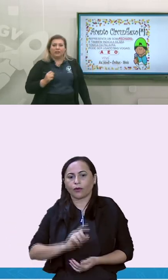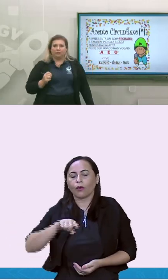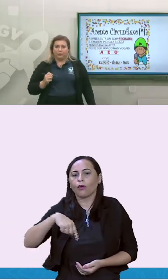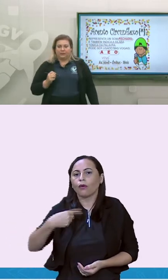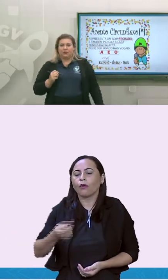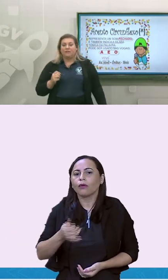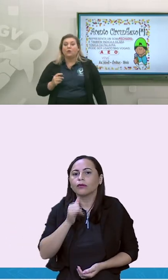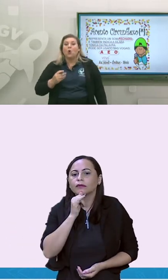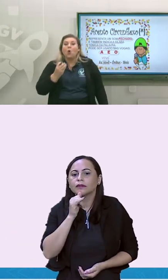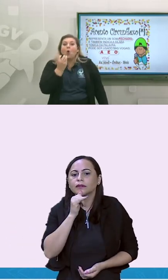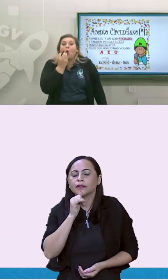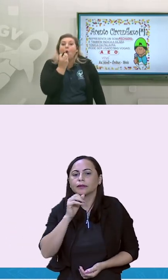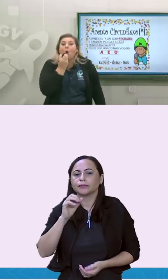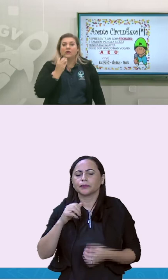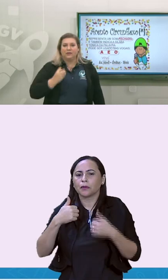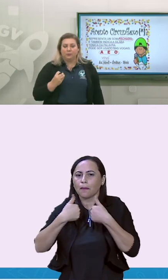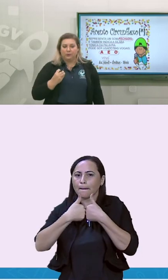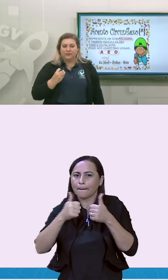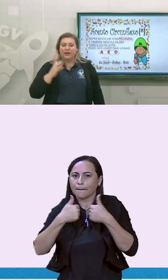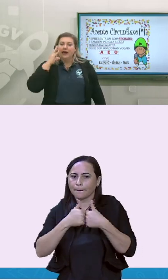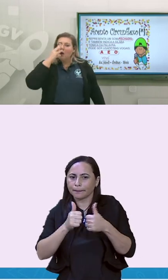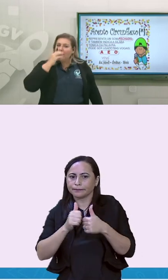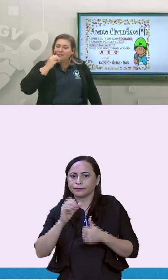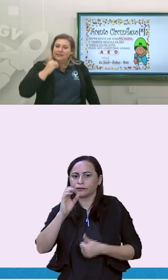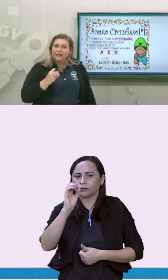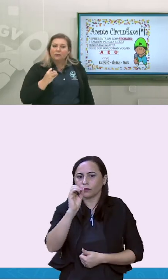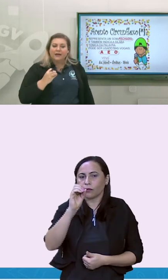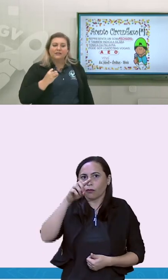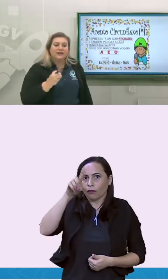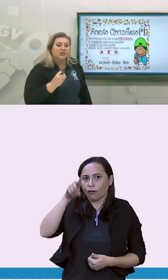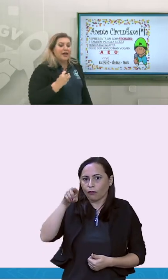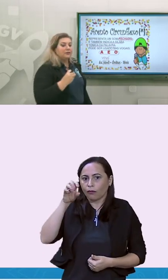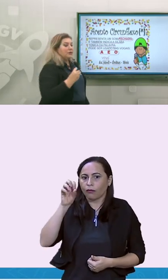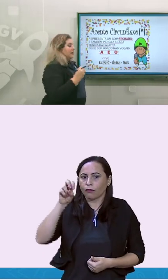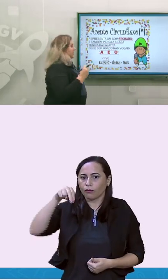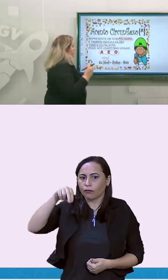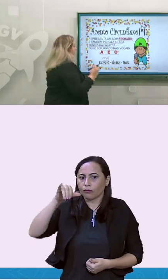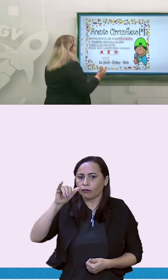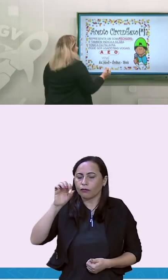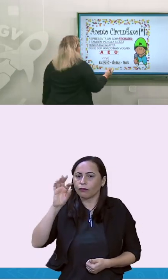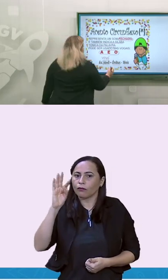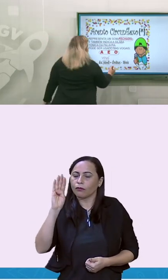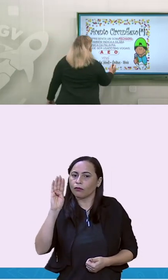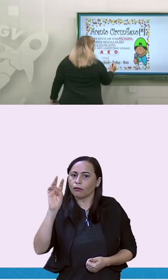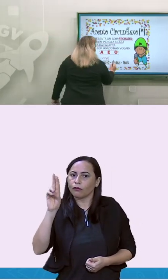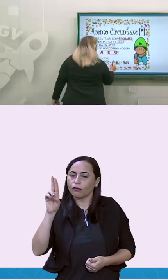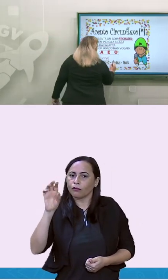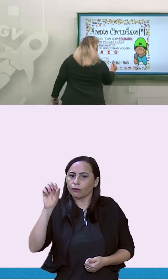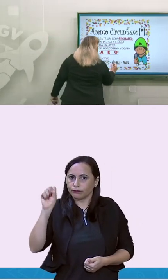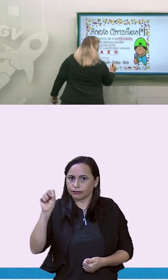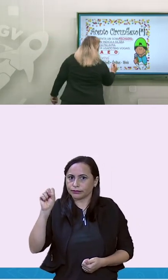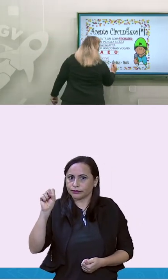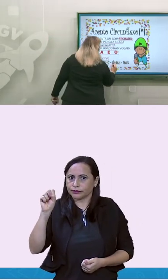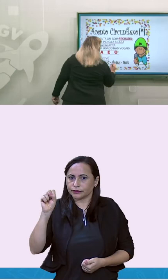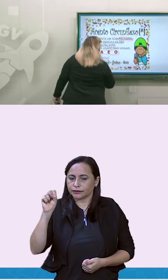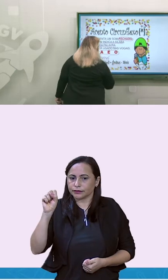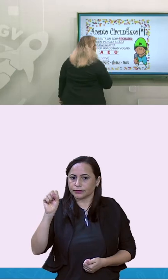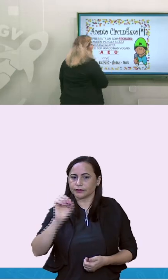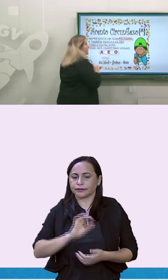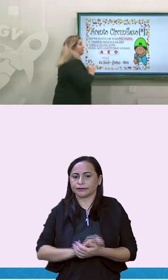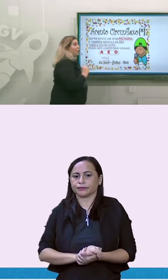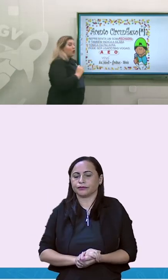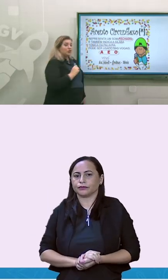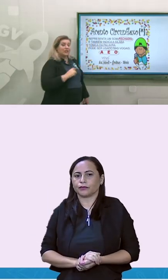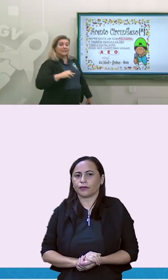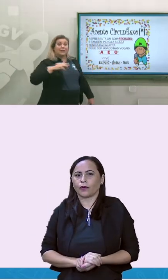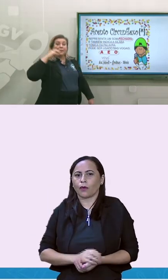ônibus. Eu falo ônibus. É um acento mais fechado. E aqui mostra onde é